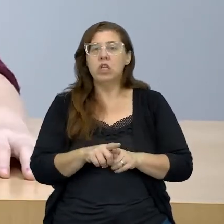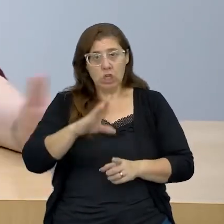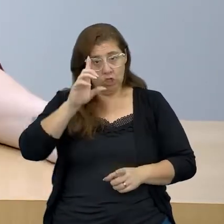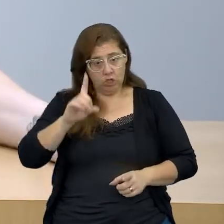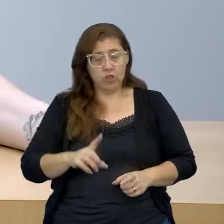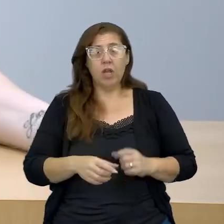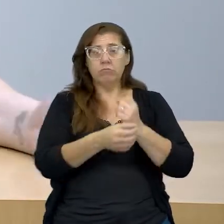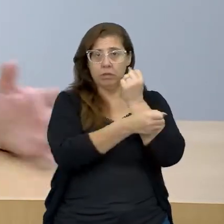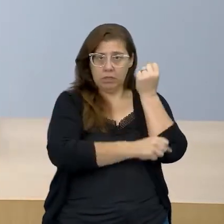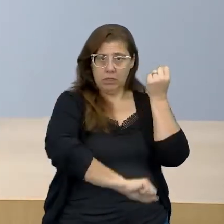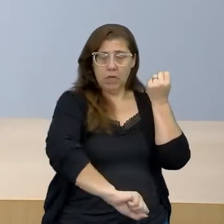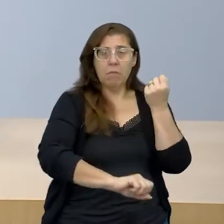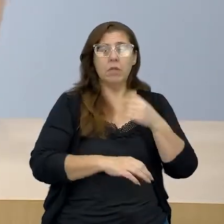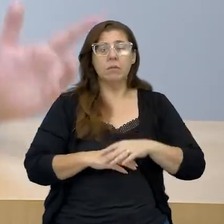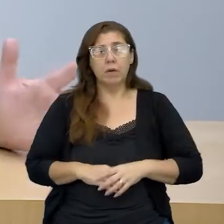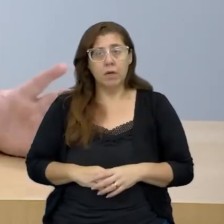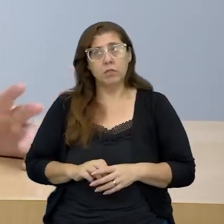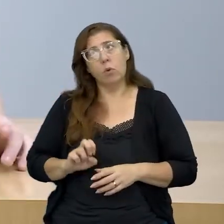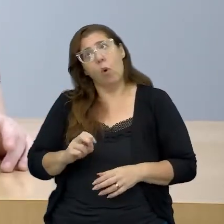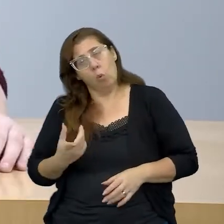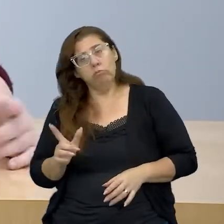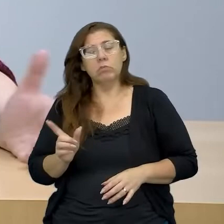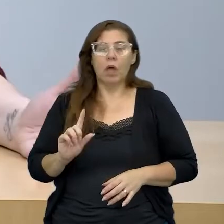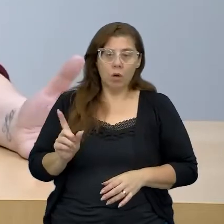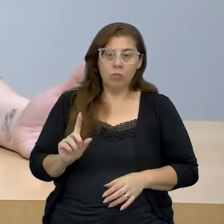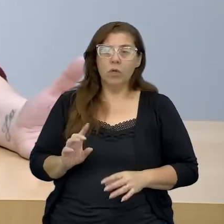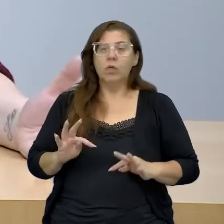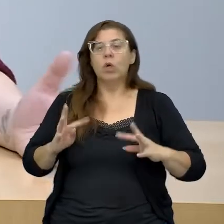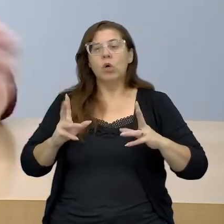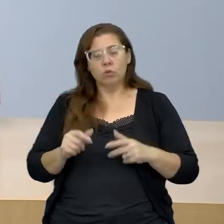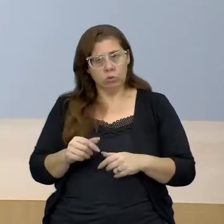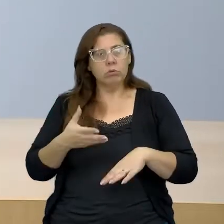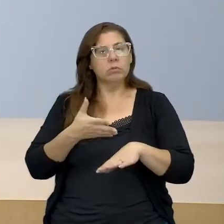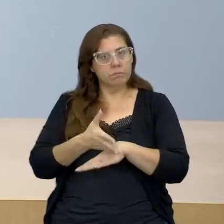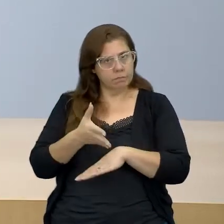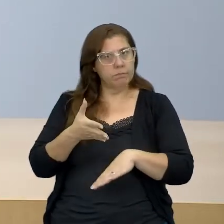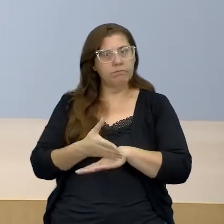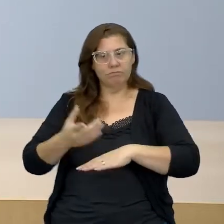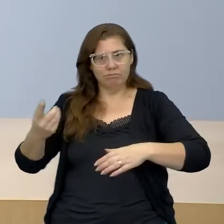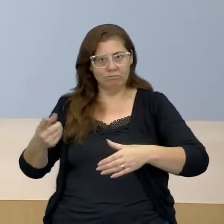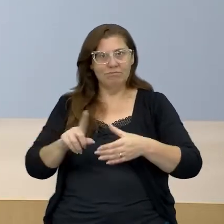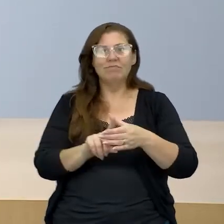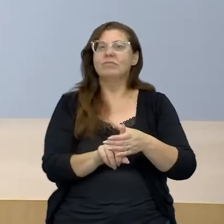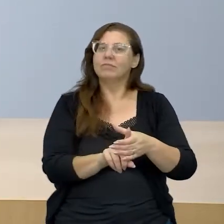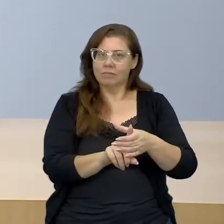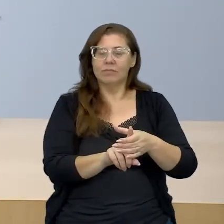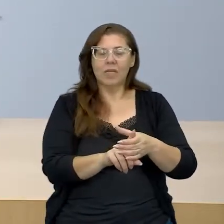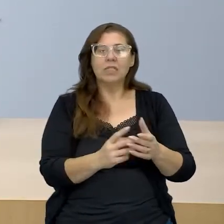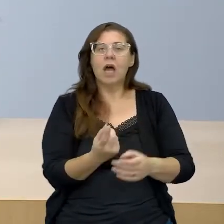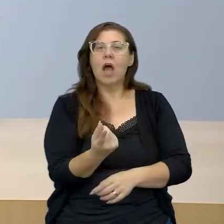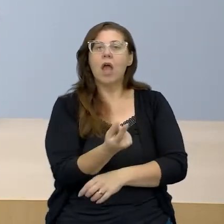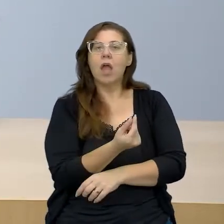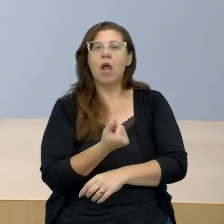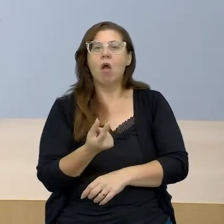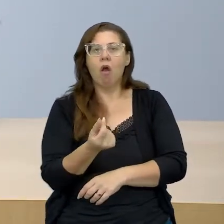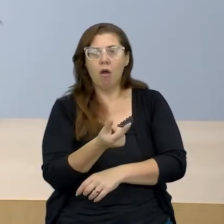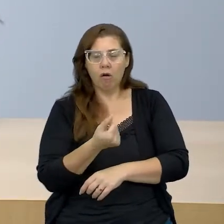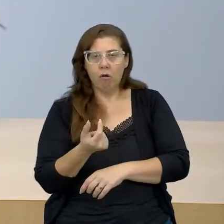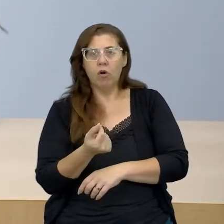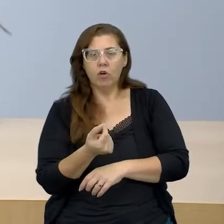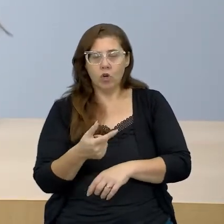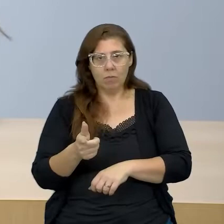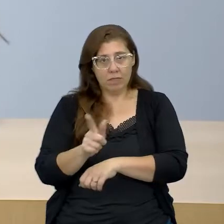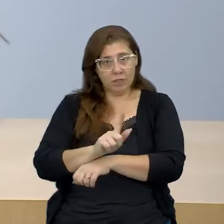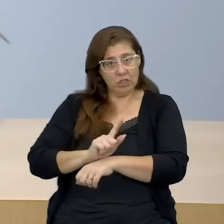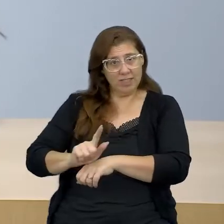básico, por exemplo, ou não, né, tudo isso faz parte, então, dessa economia, né, dessa